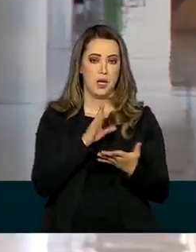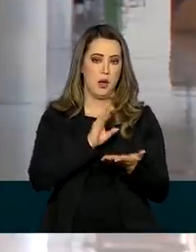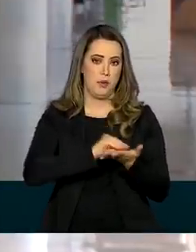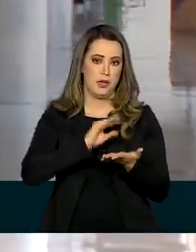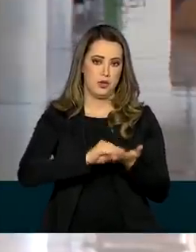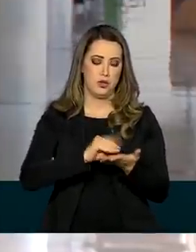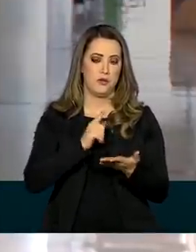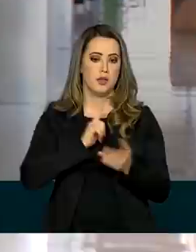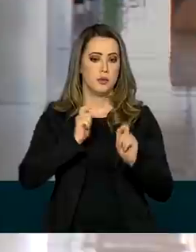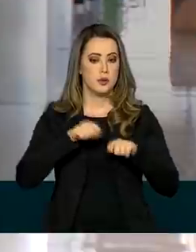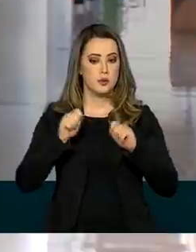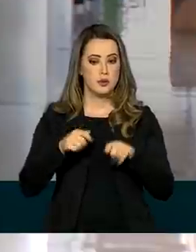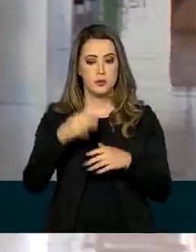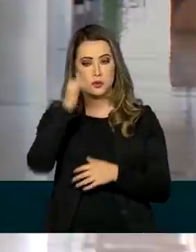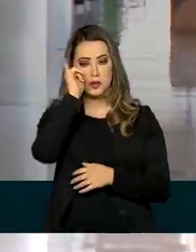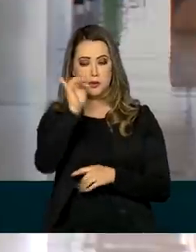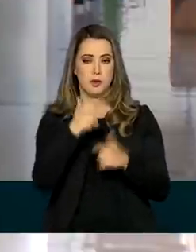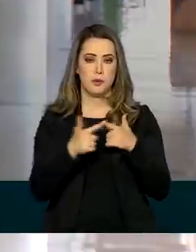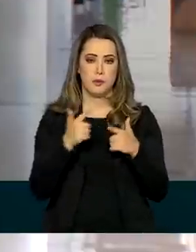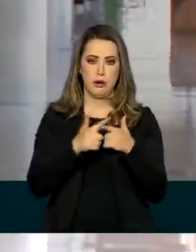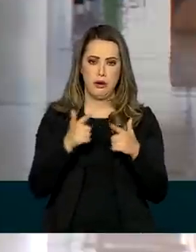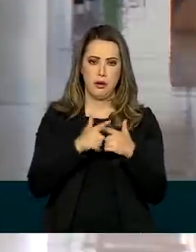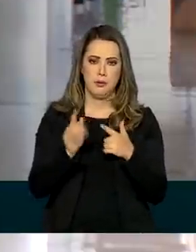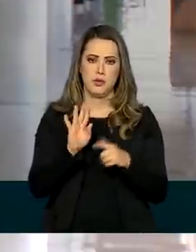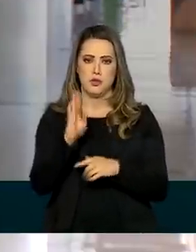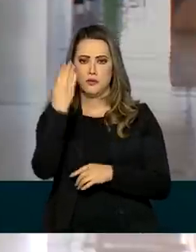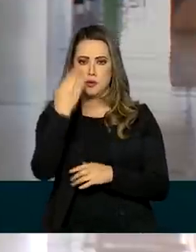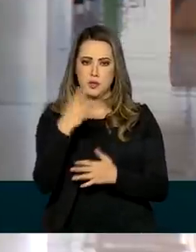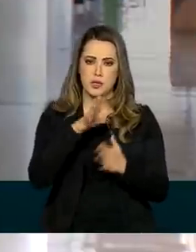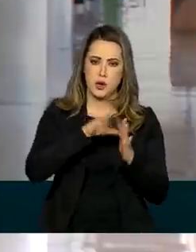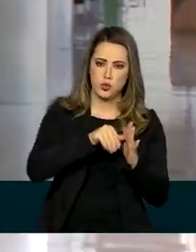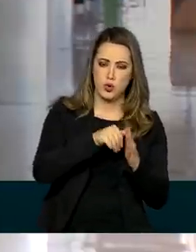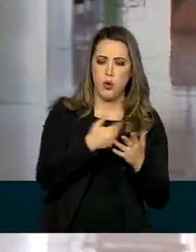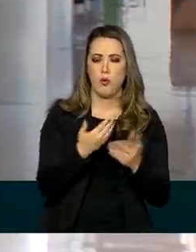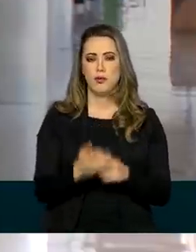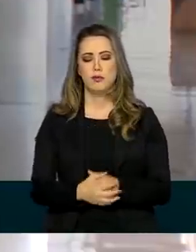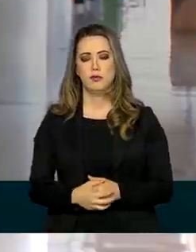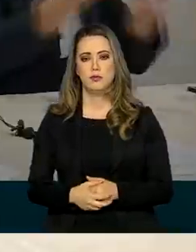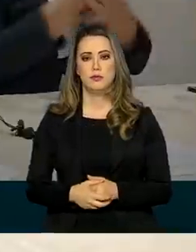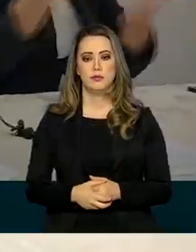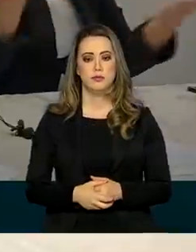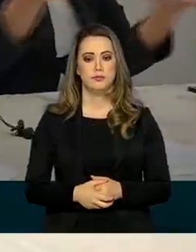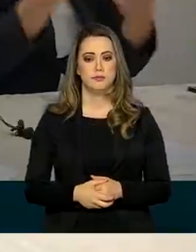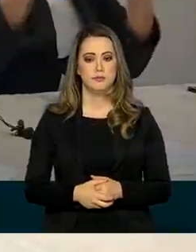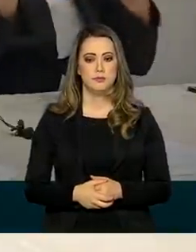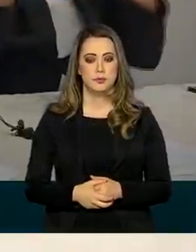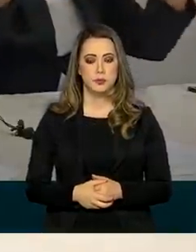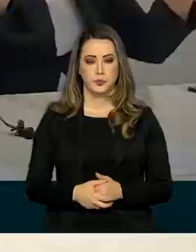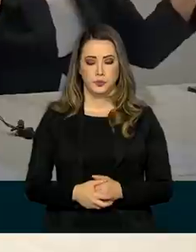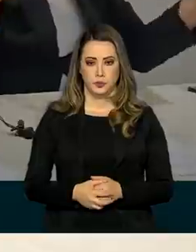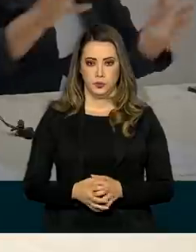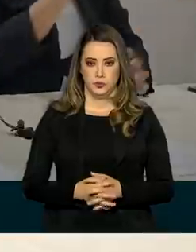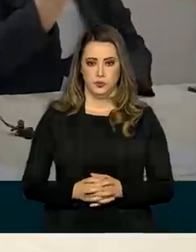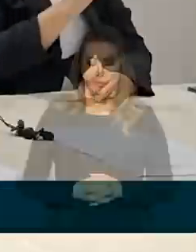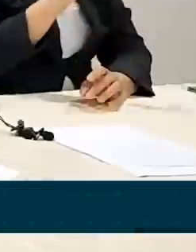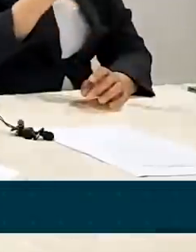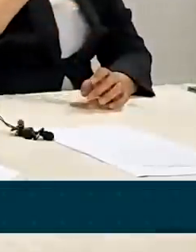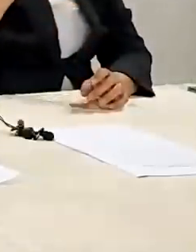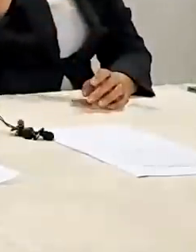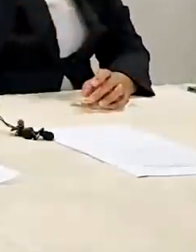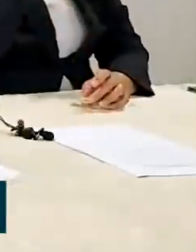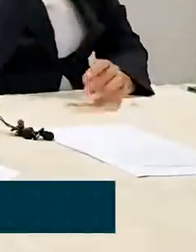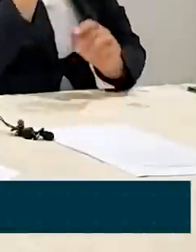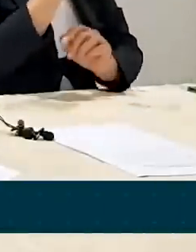funções para evitar fraudes. Vamos ouvir o que disse o presidente da Caixa. O aplicativo do Caixa Tem